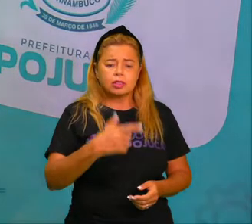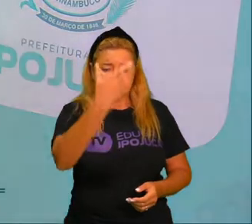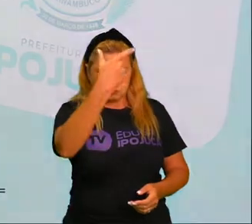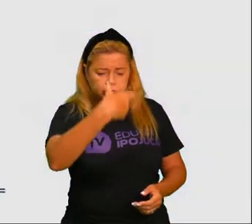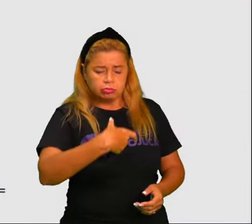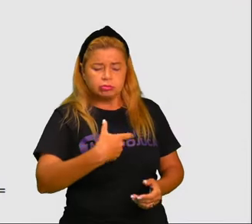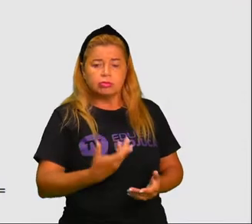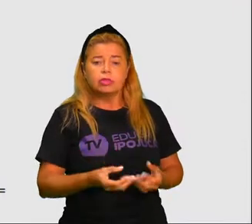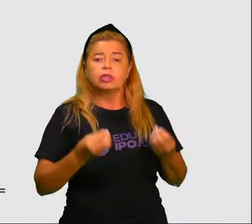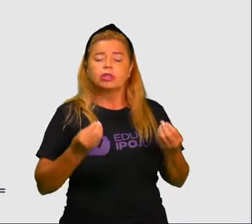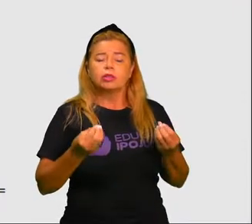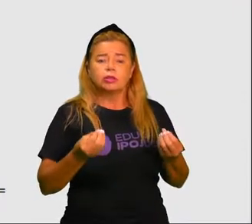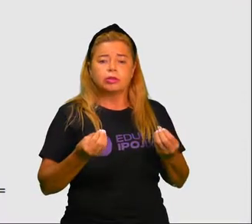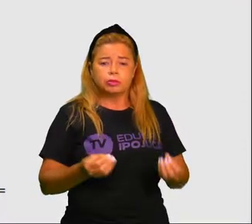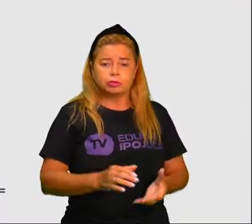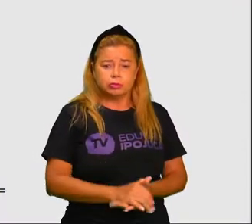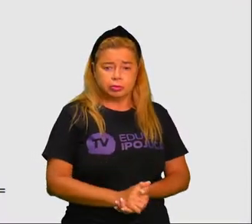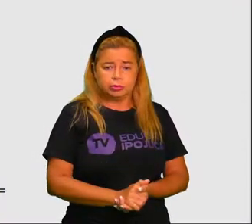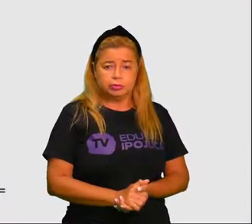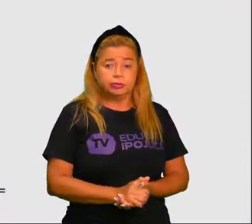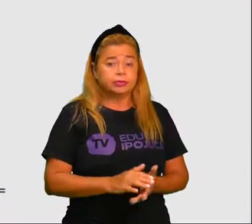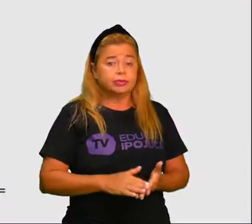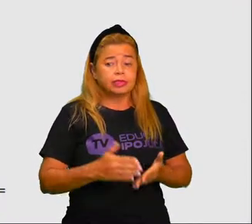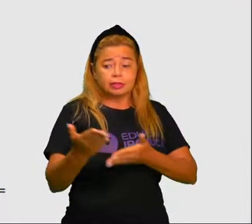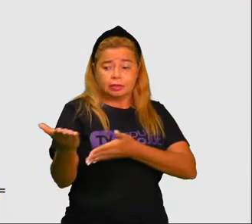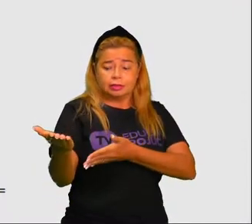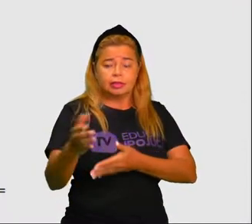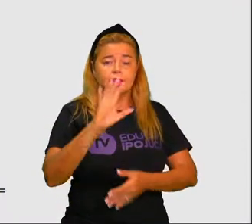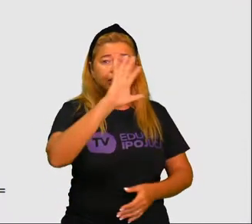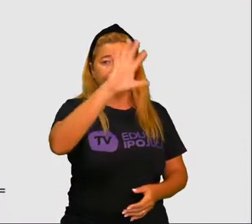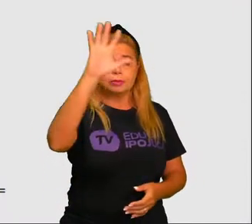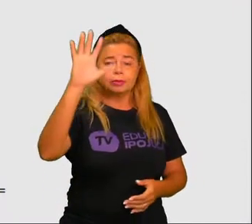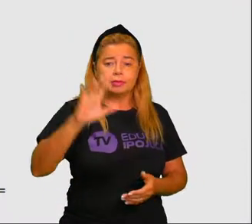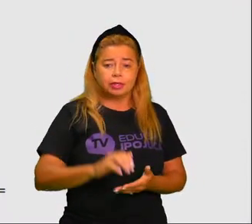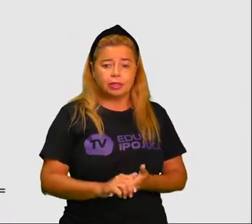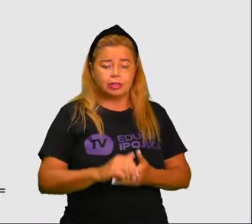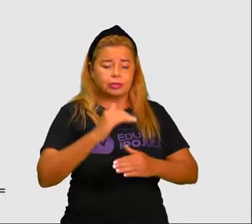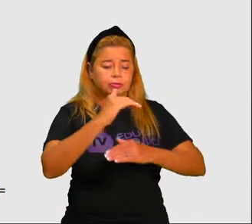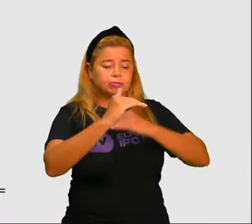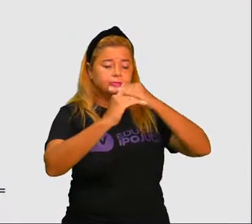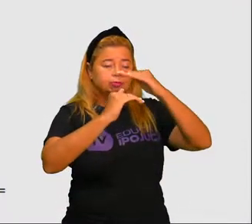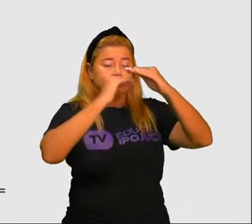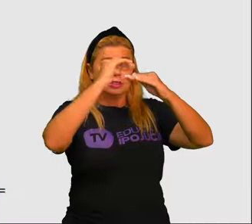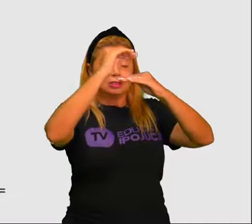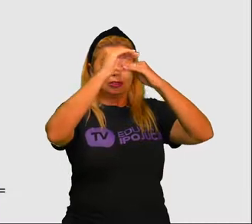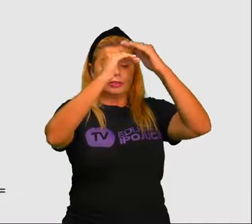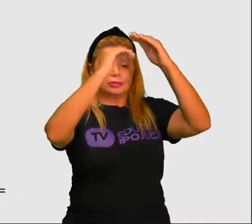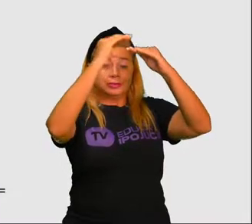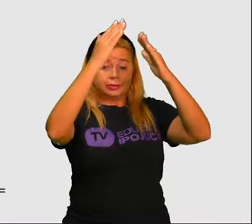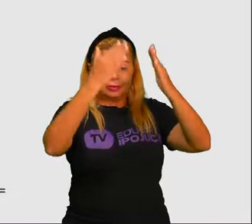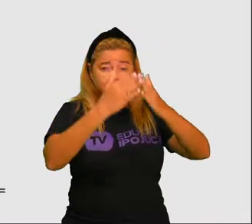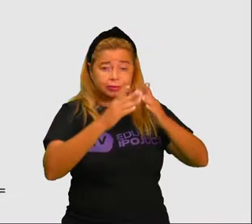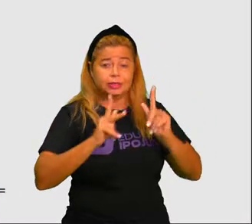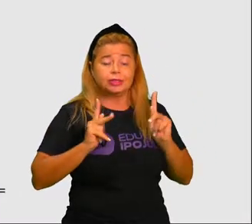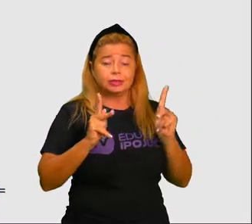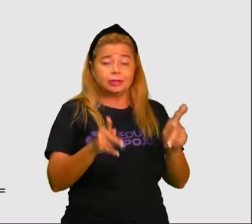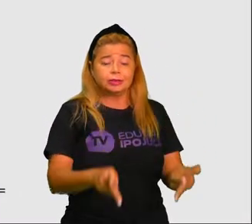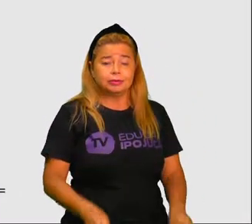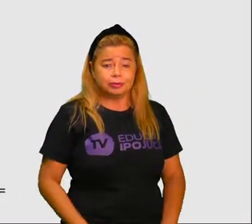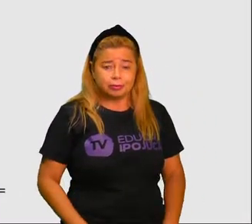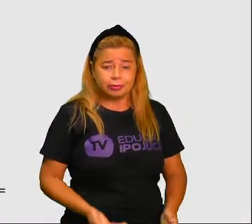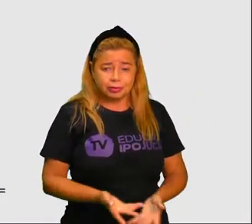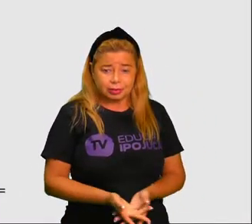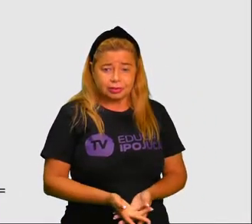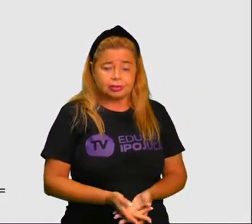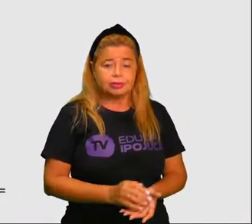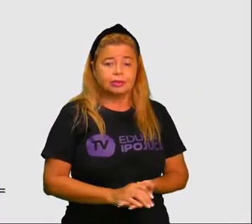E aí eu apresento uma imagem bem interessante da evolução humana. E são as transformações aqui. Desde a